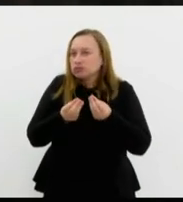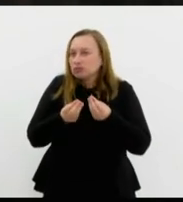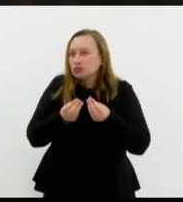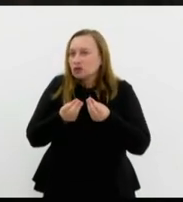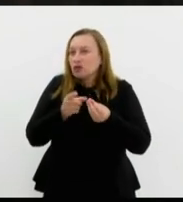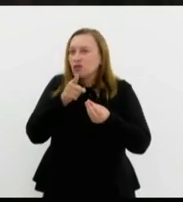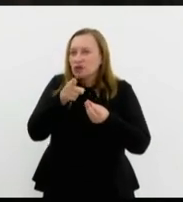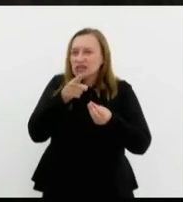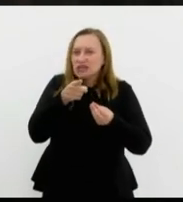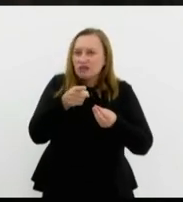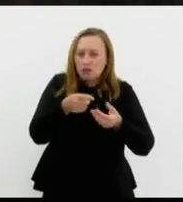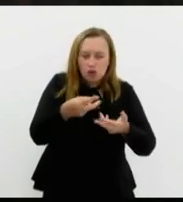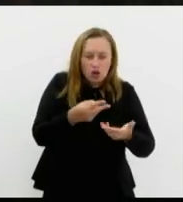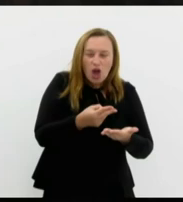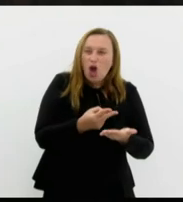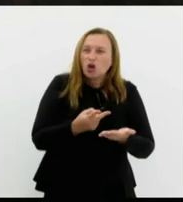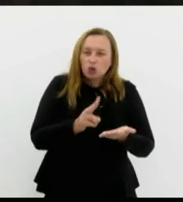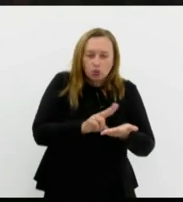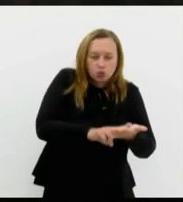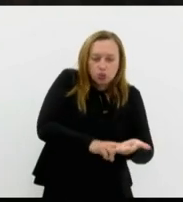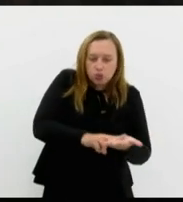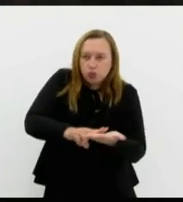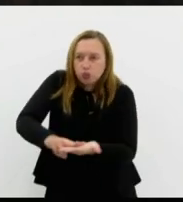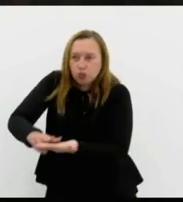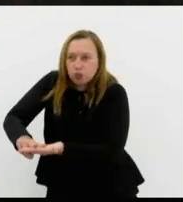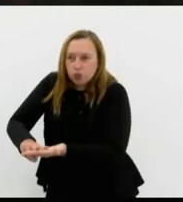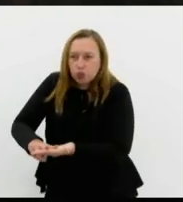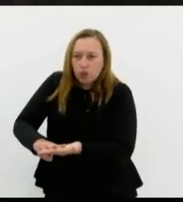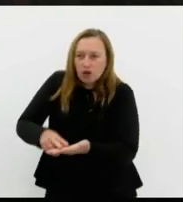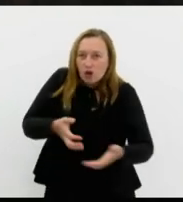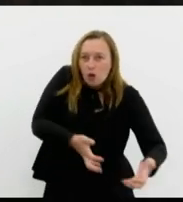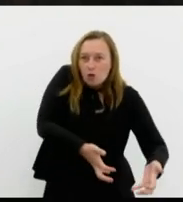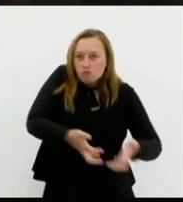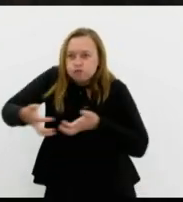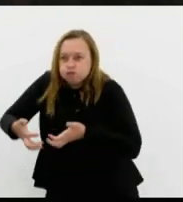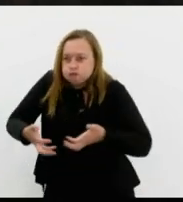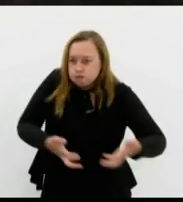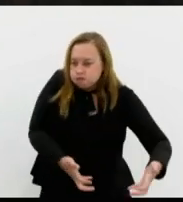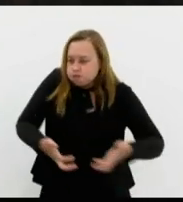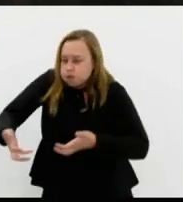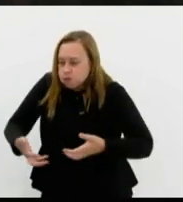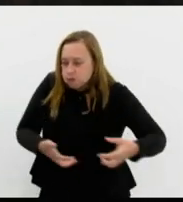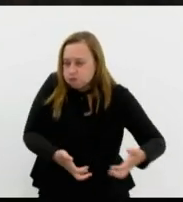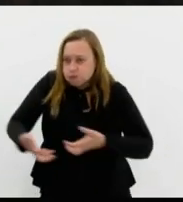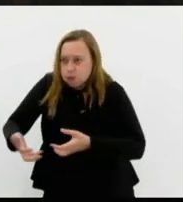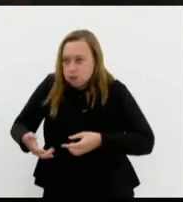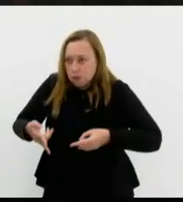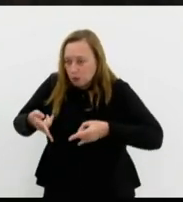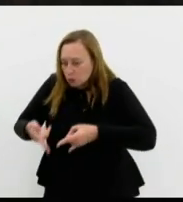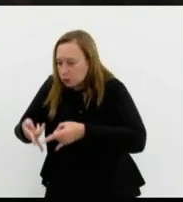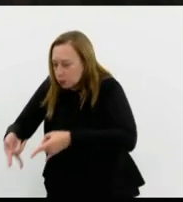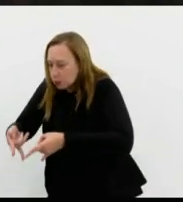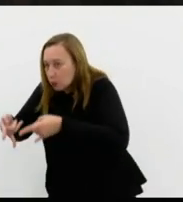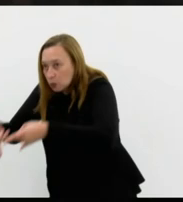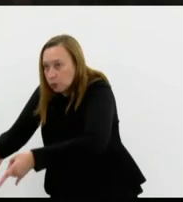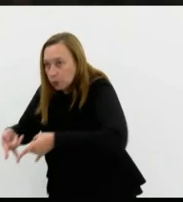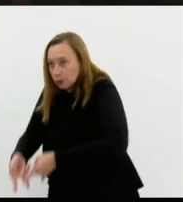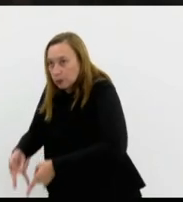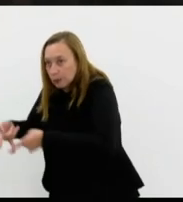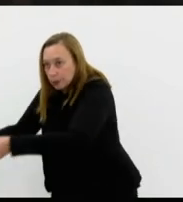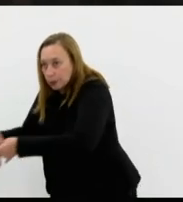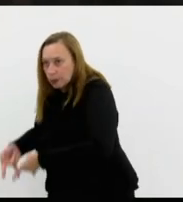carregar aqueles corpos todos para onde fazer covas para todos eles não então vamos fazer o seguinte